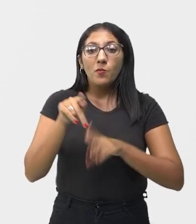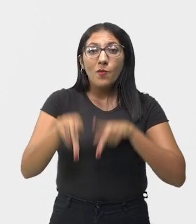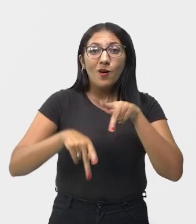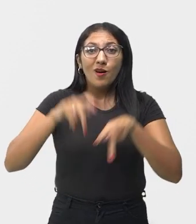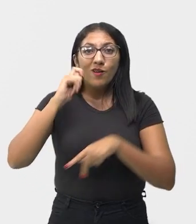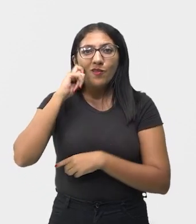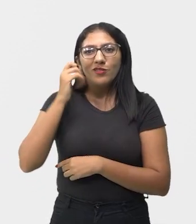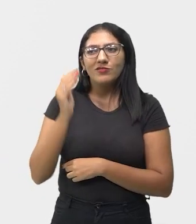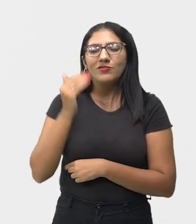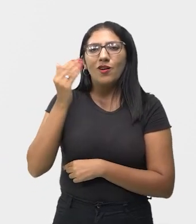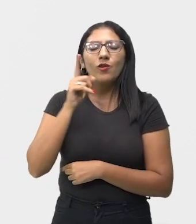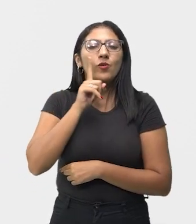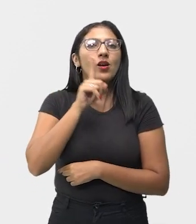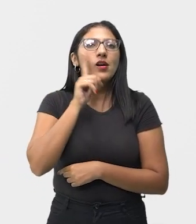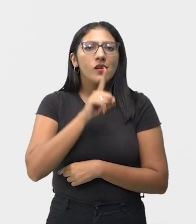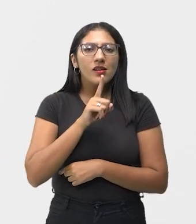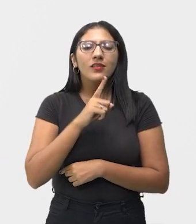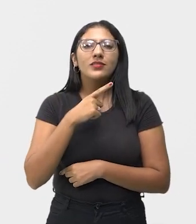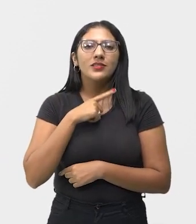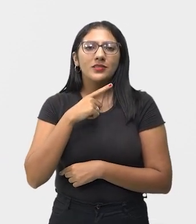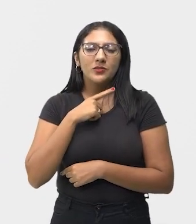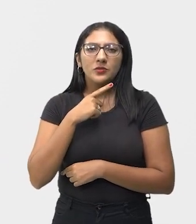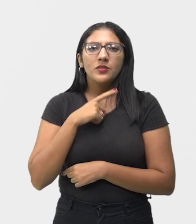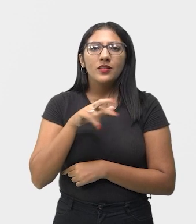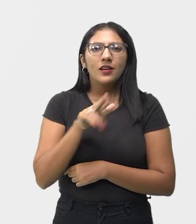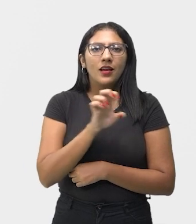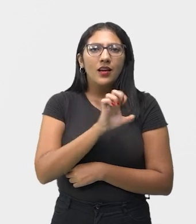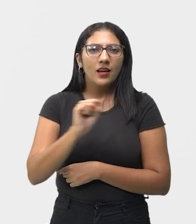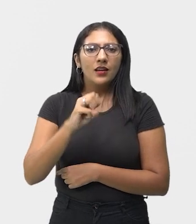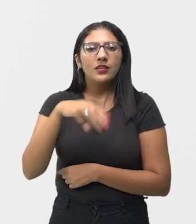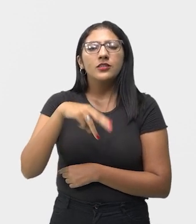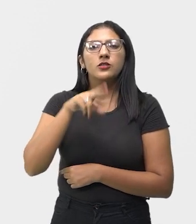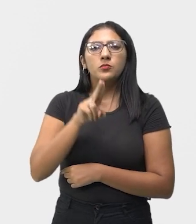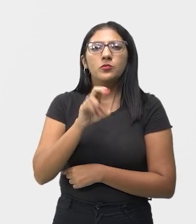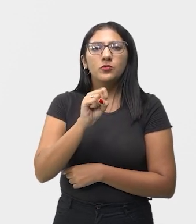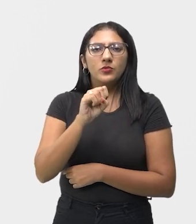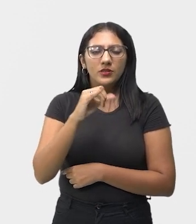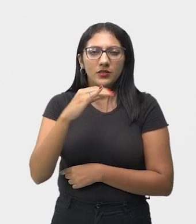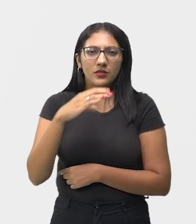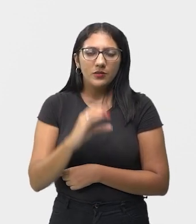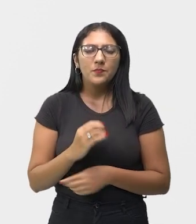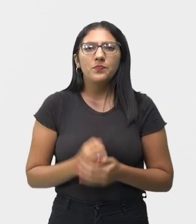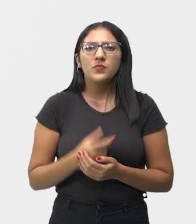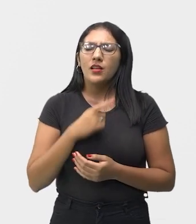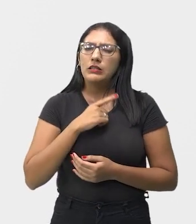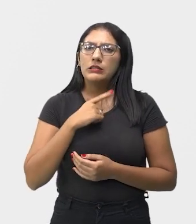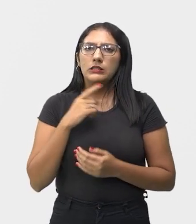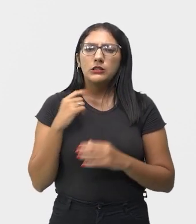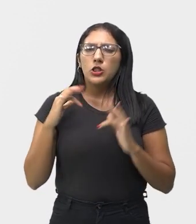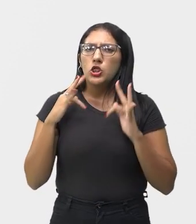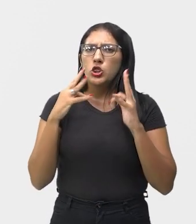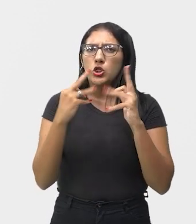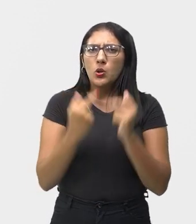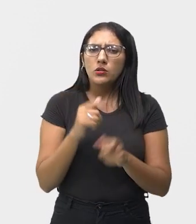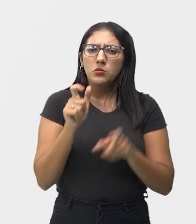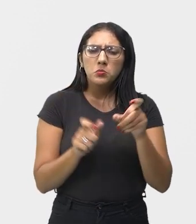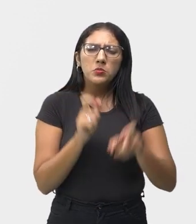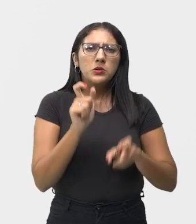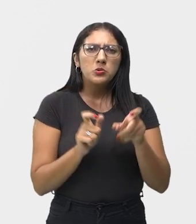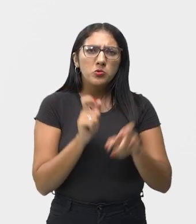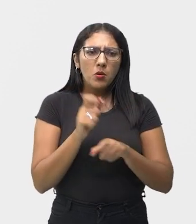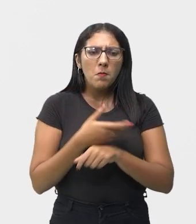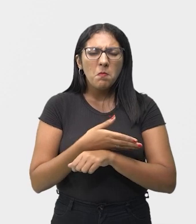americana, rotulada como resmusique, até cair no gosto popular dos jovens brancos